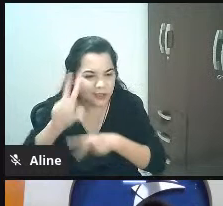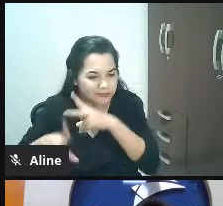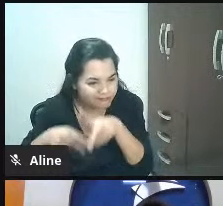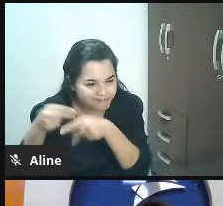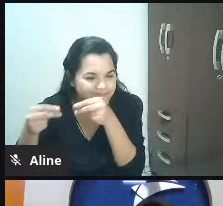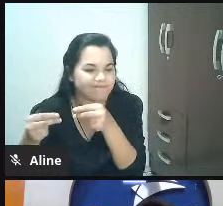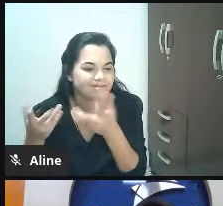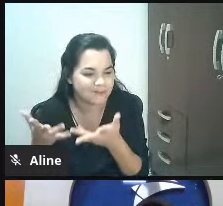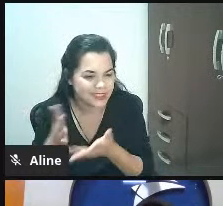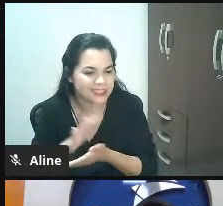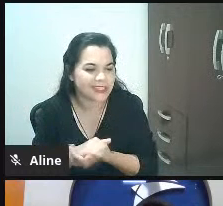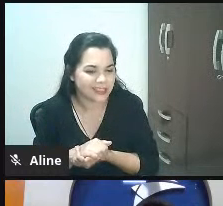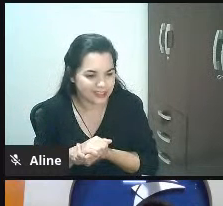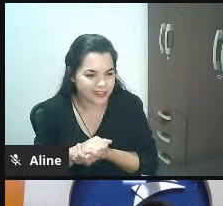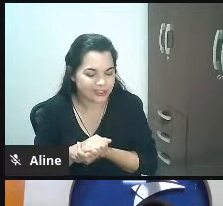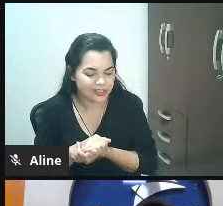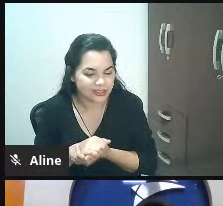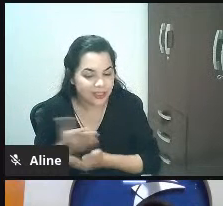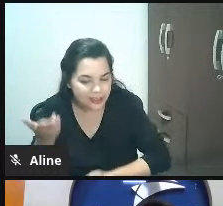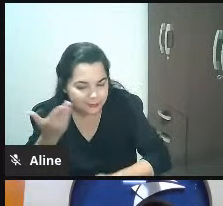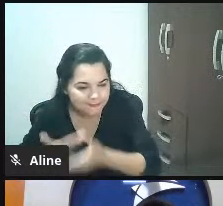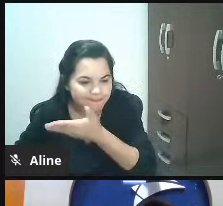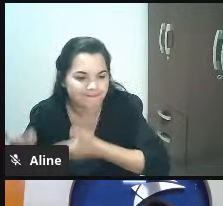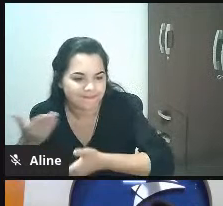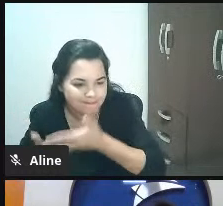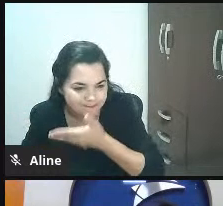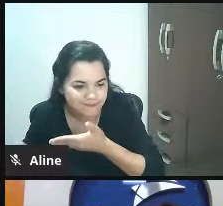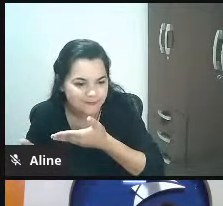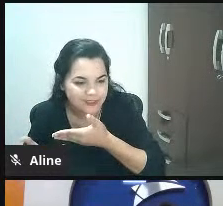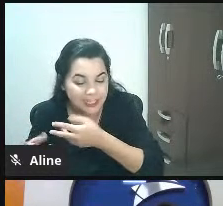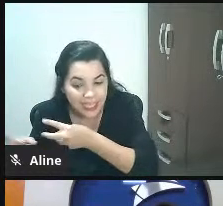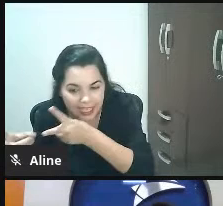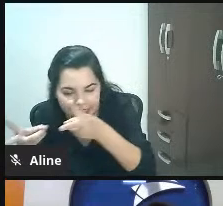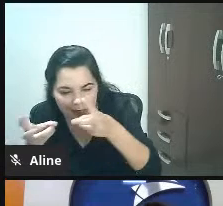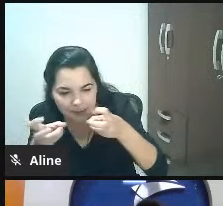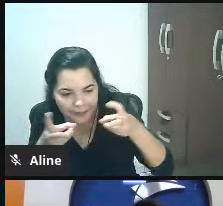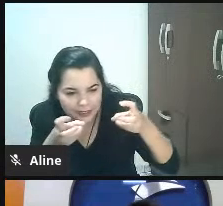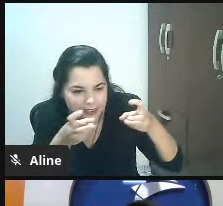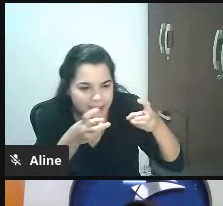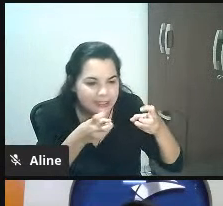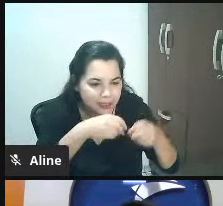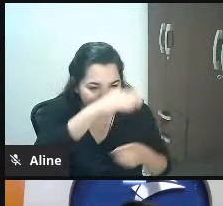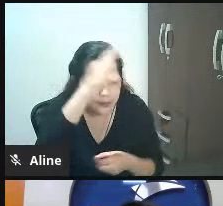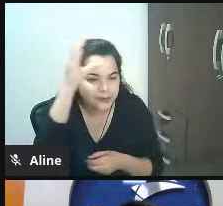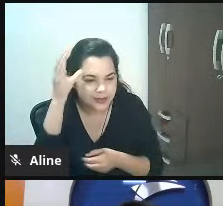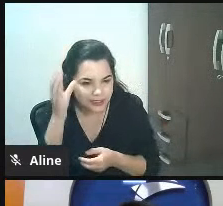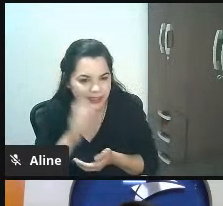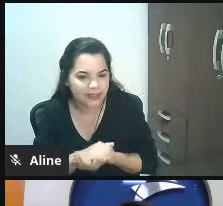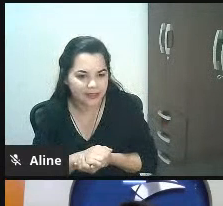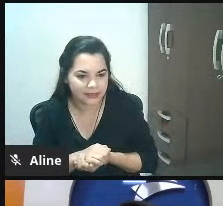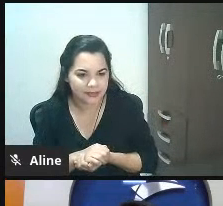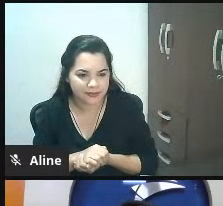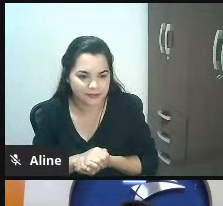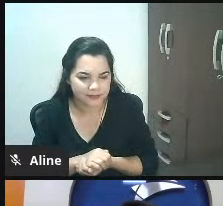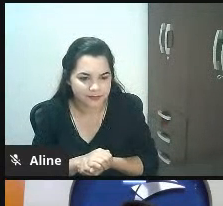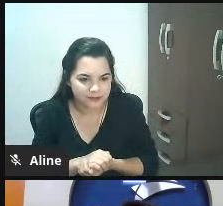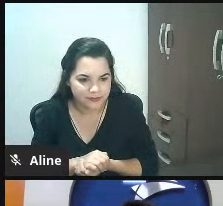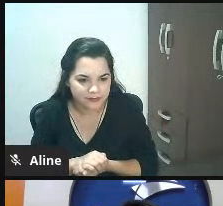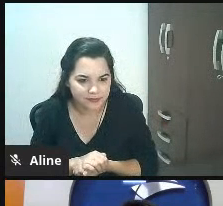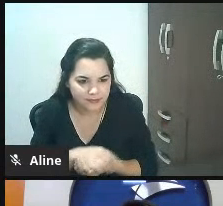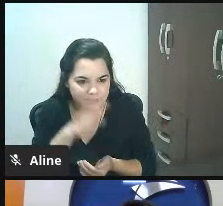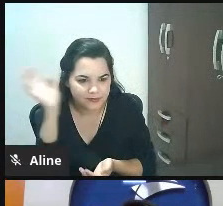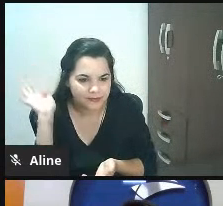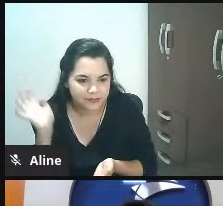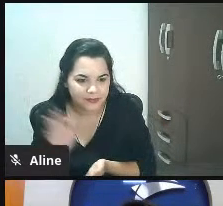que você poderia conversar com essas pessoas tá vendo isso é prestar atenção na base na carteira de clientes e como eu te prometi as duas